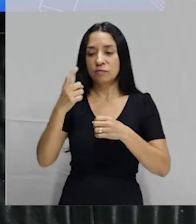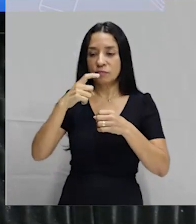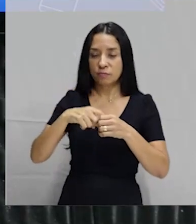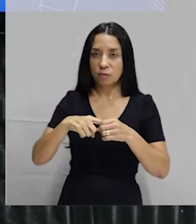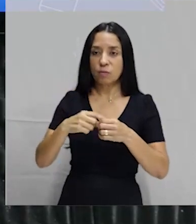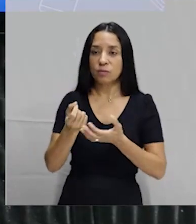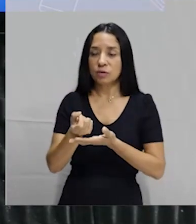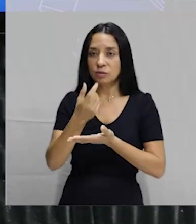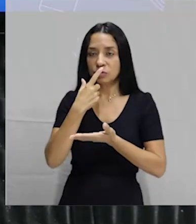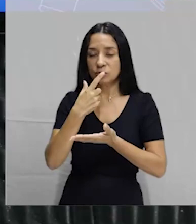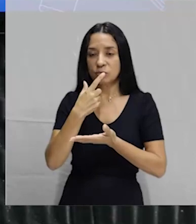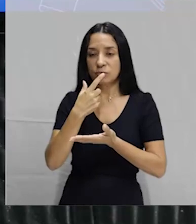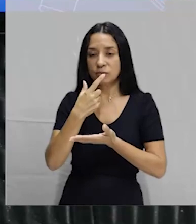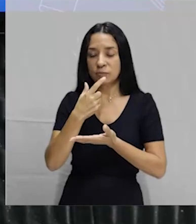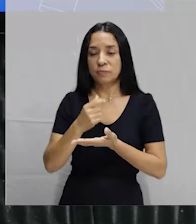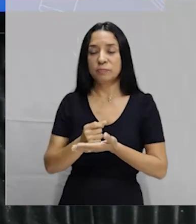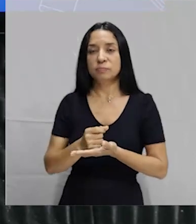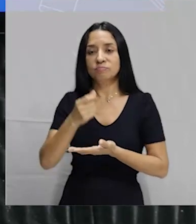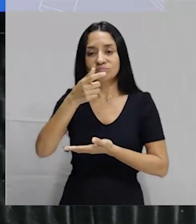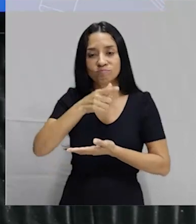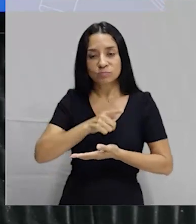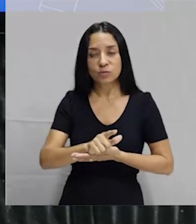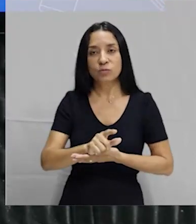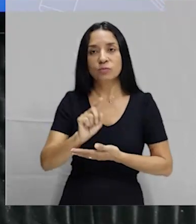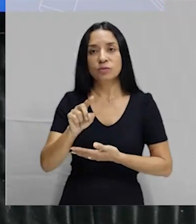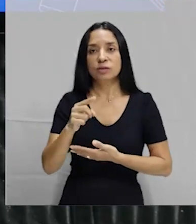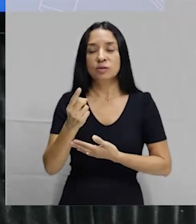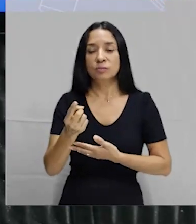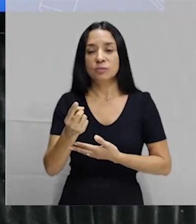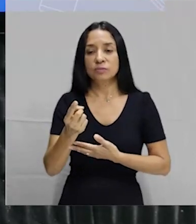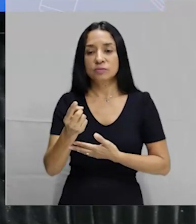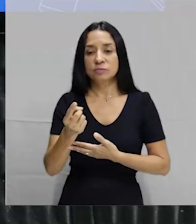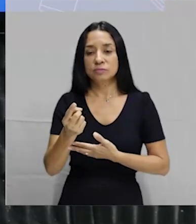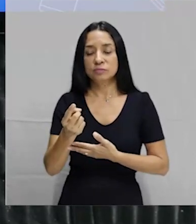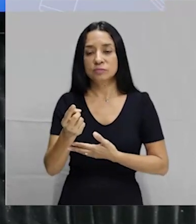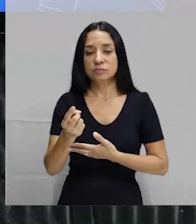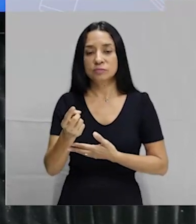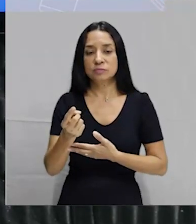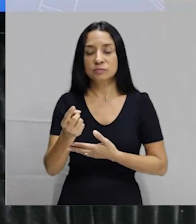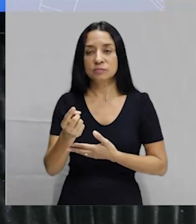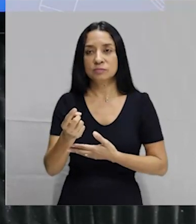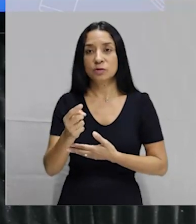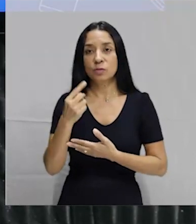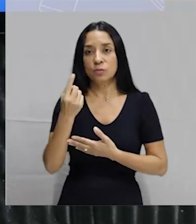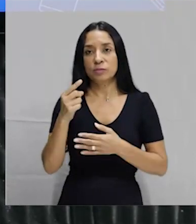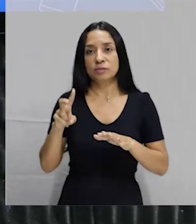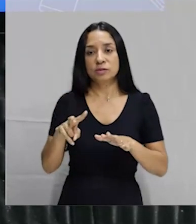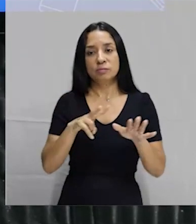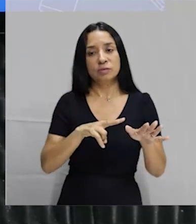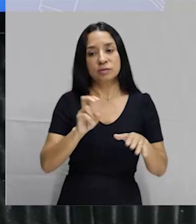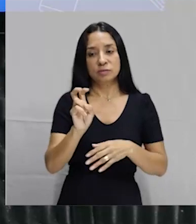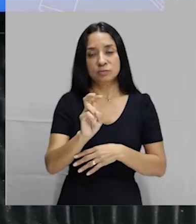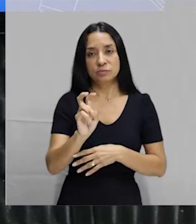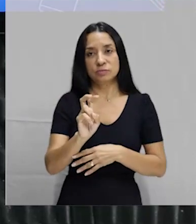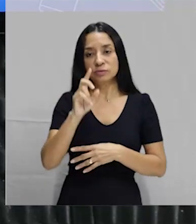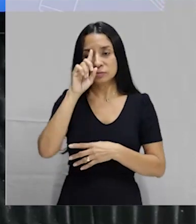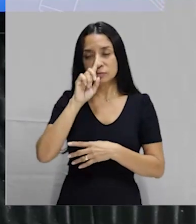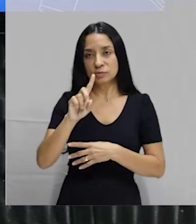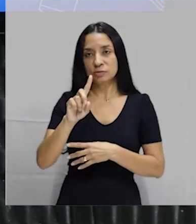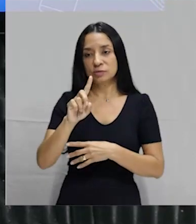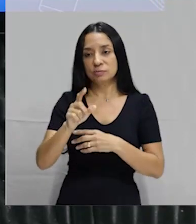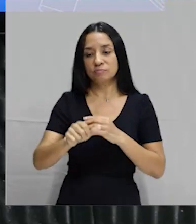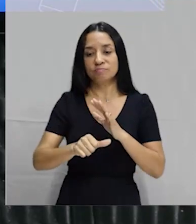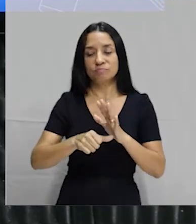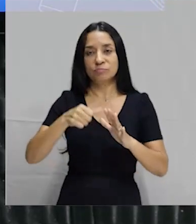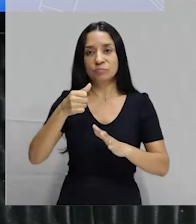tomar um novo lote de comprimidos depois de uma semana, logo no quinto dia, depois da primeira